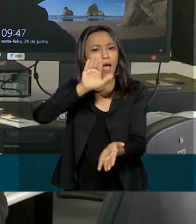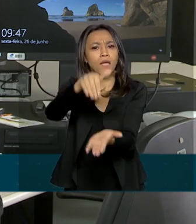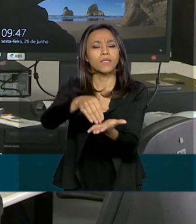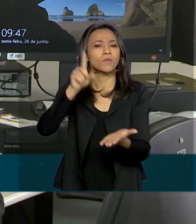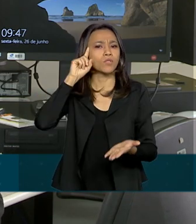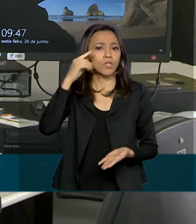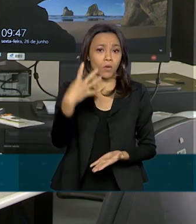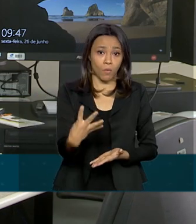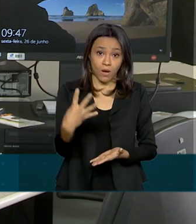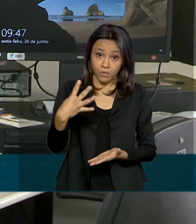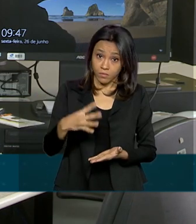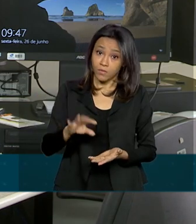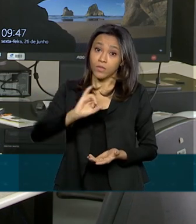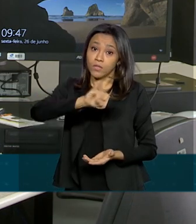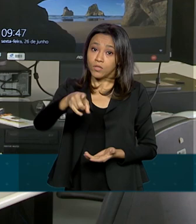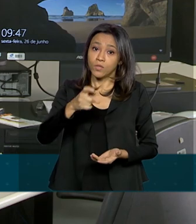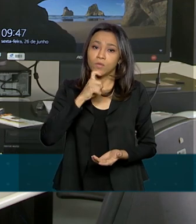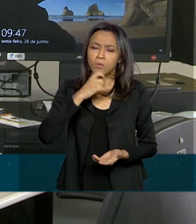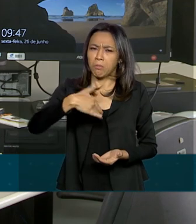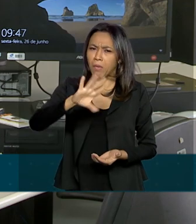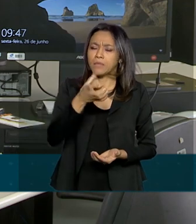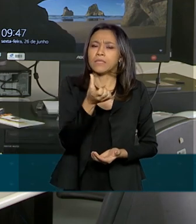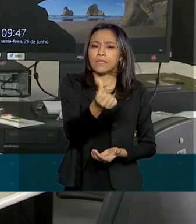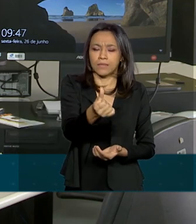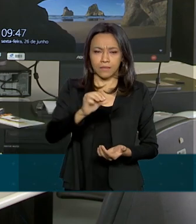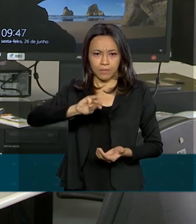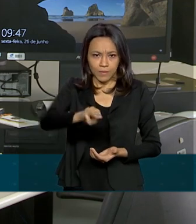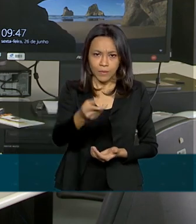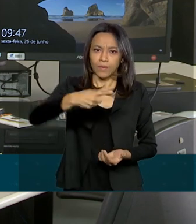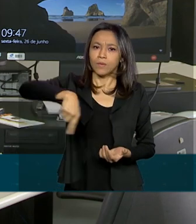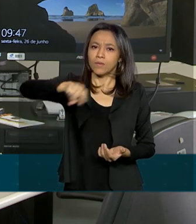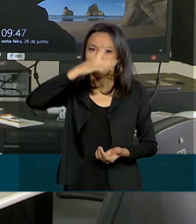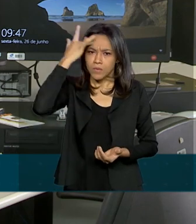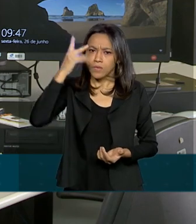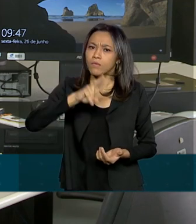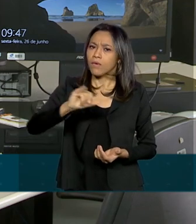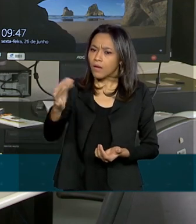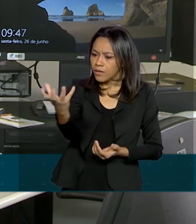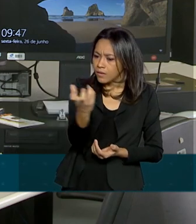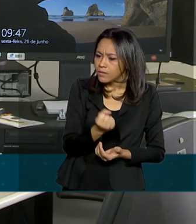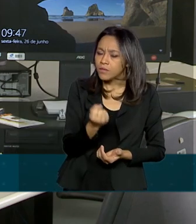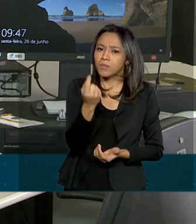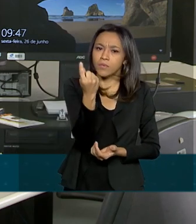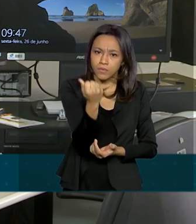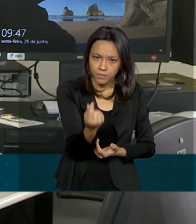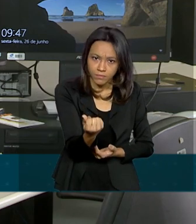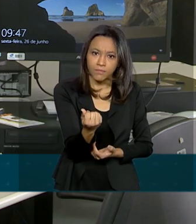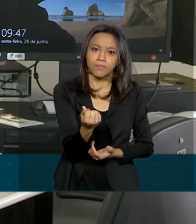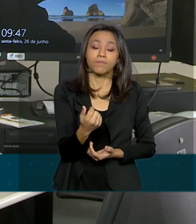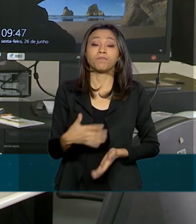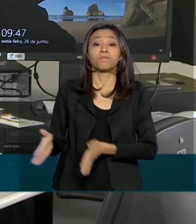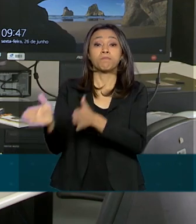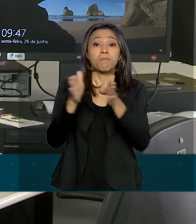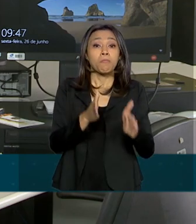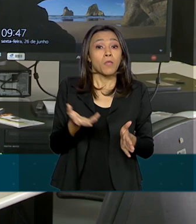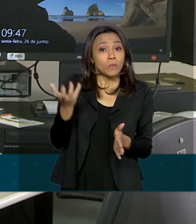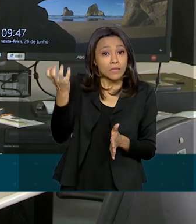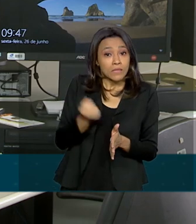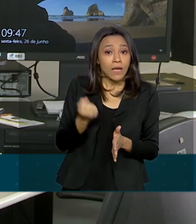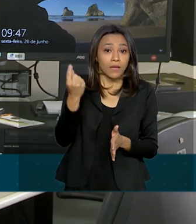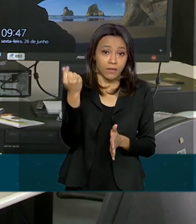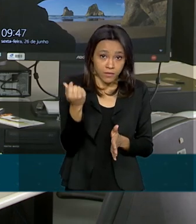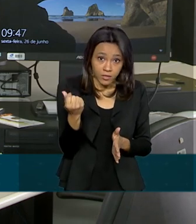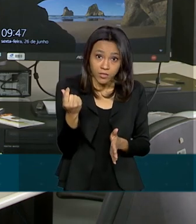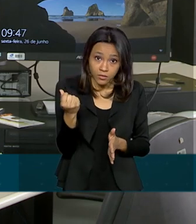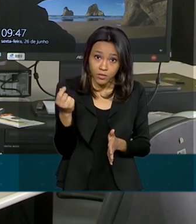4 de julho. Mais de 6 milhões de pessoas vão receber o benefício em cada um desses dias. Os saques em dinheiro do